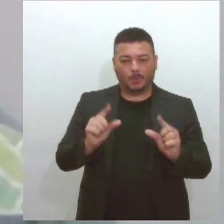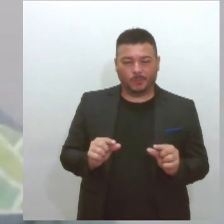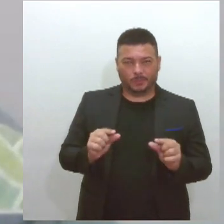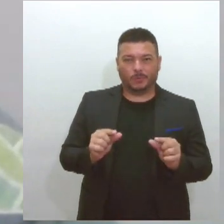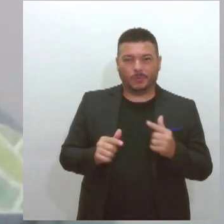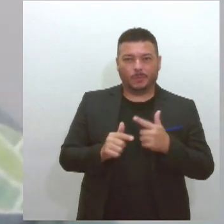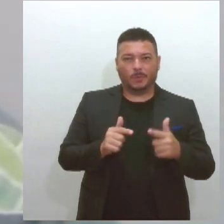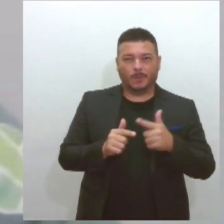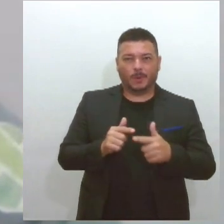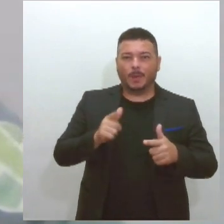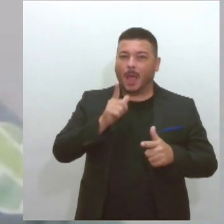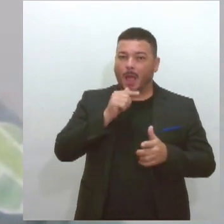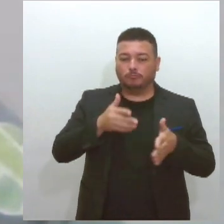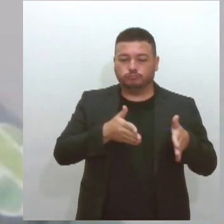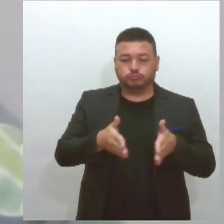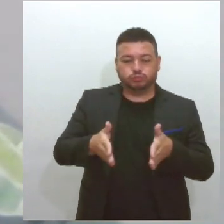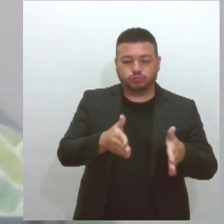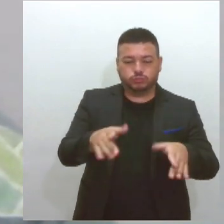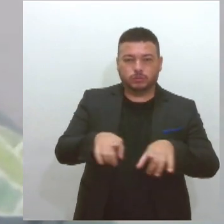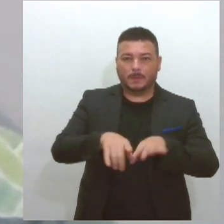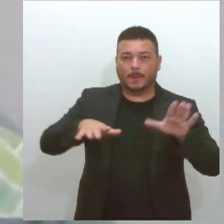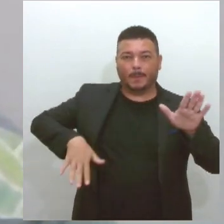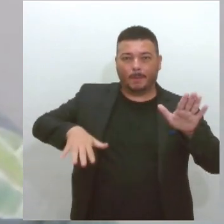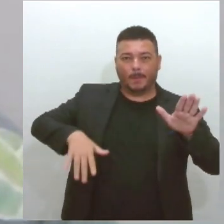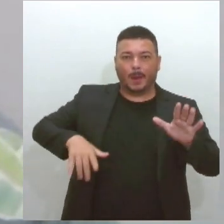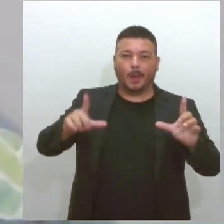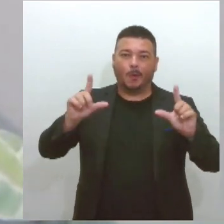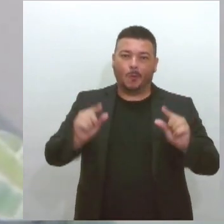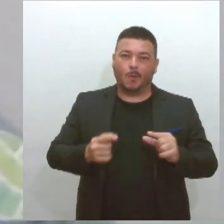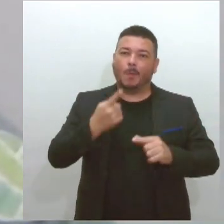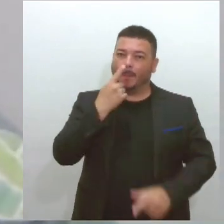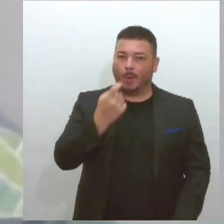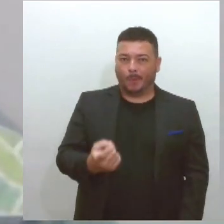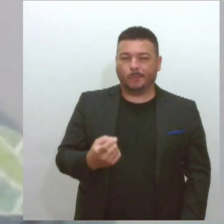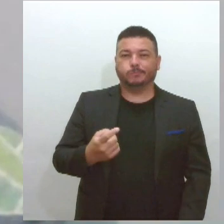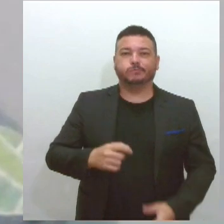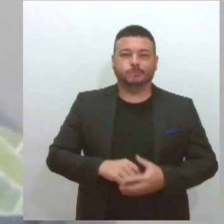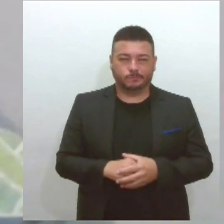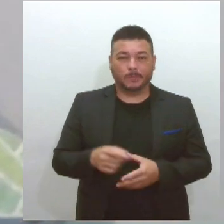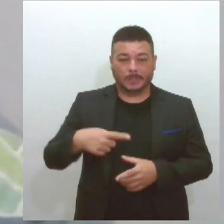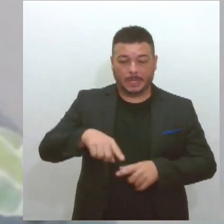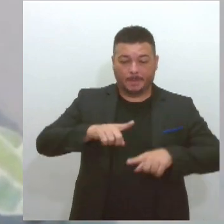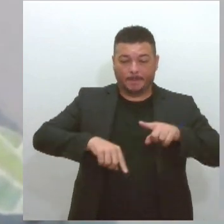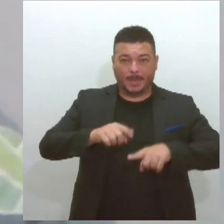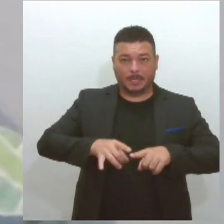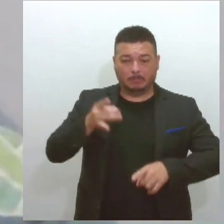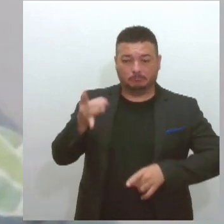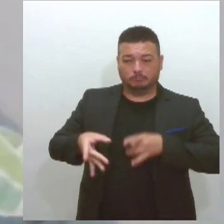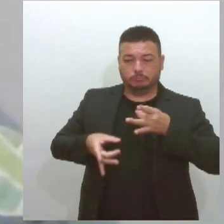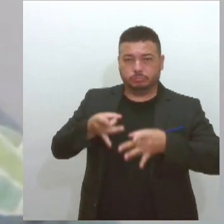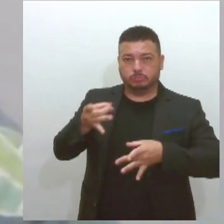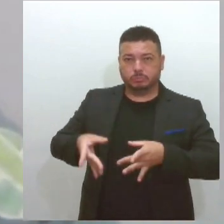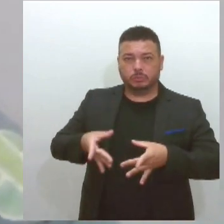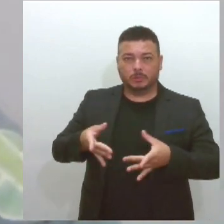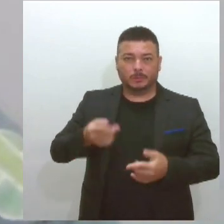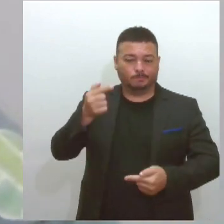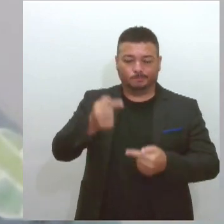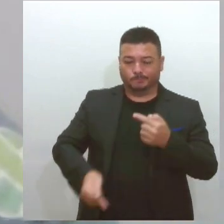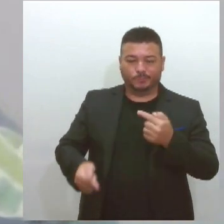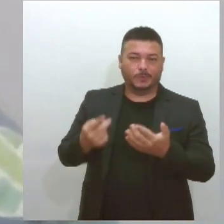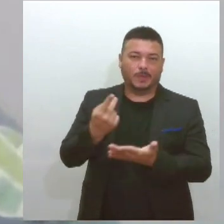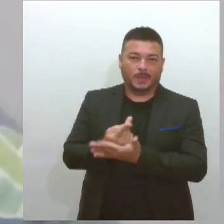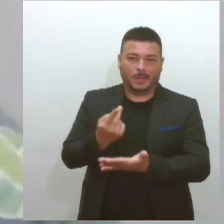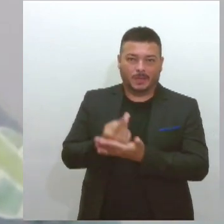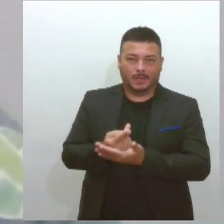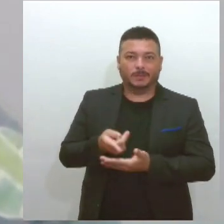das praias, que a gente sabe também que esse material que a gente acaba descartando de uma forma incorreta, ele está